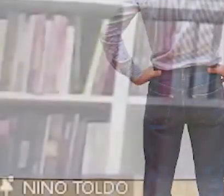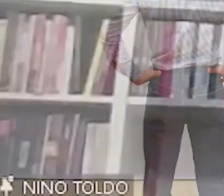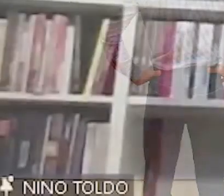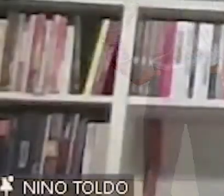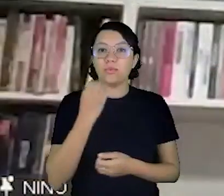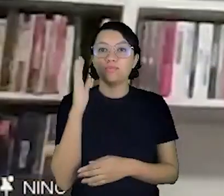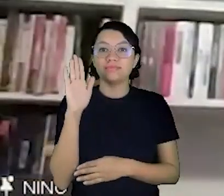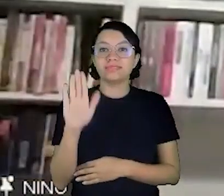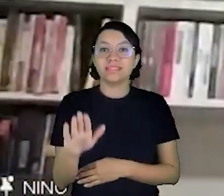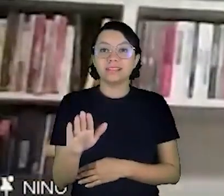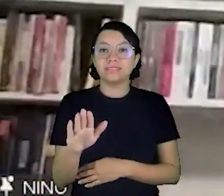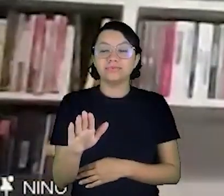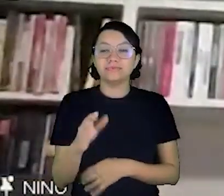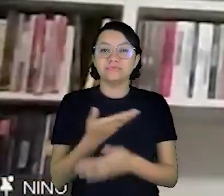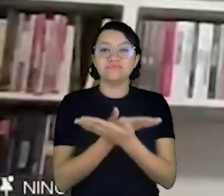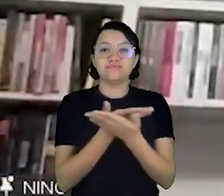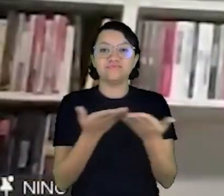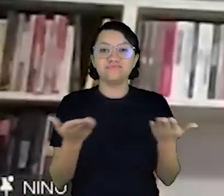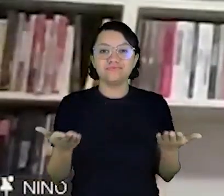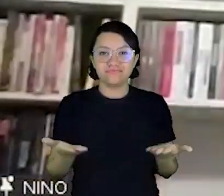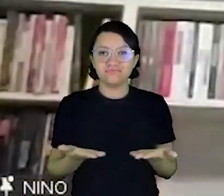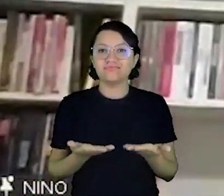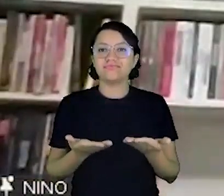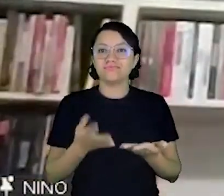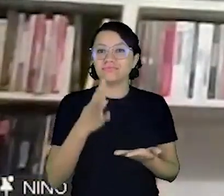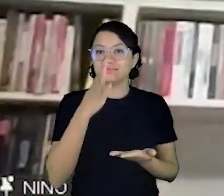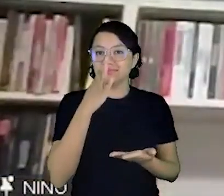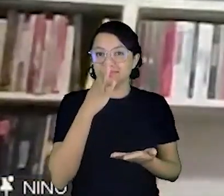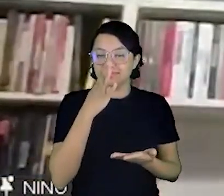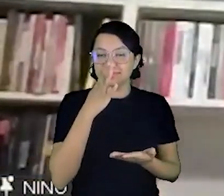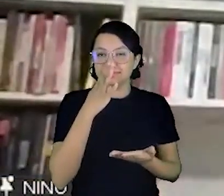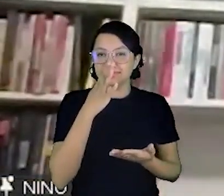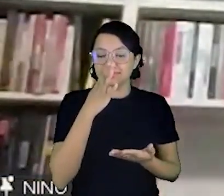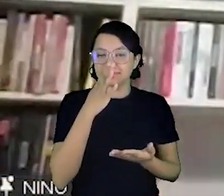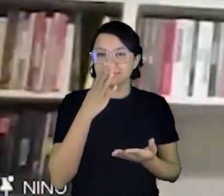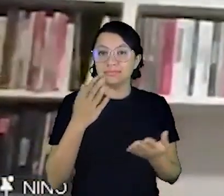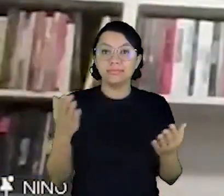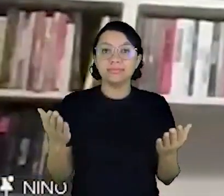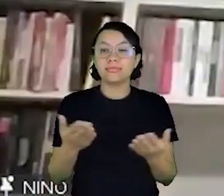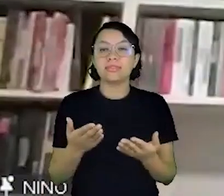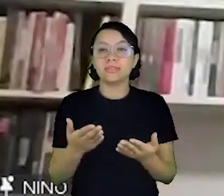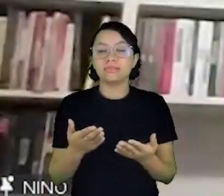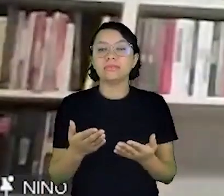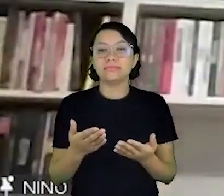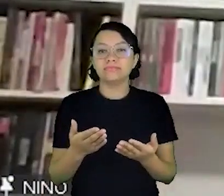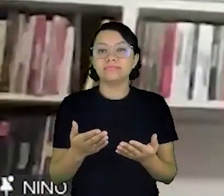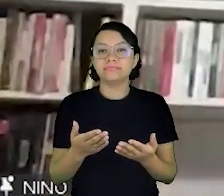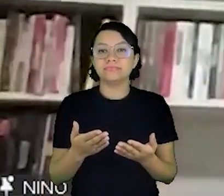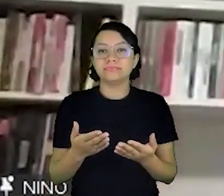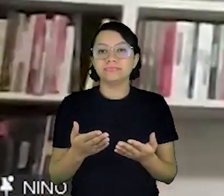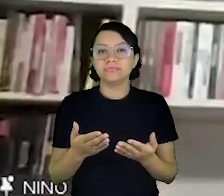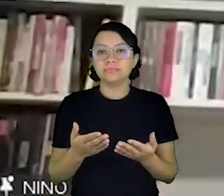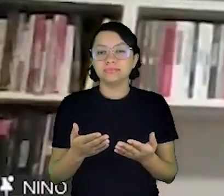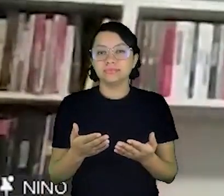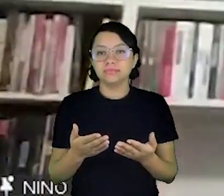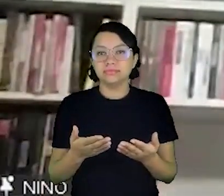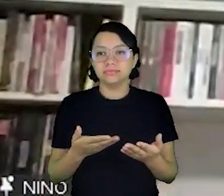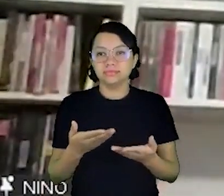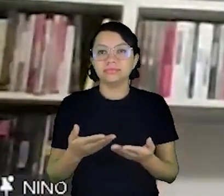Boa tarde, pessoal, a todos que nos assistem hoje, nesta